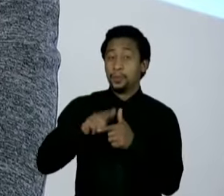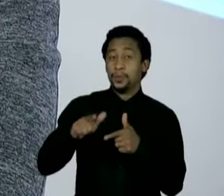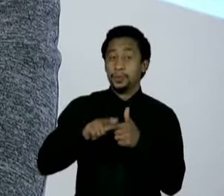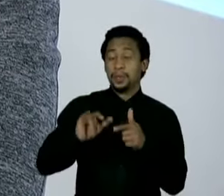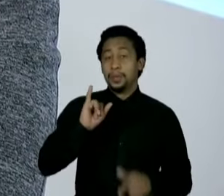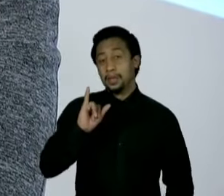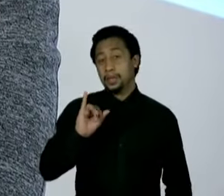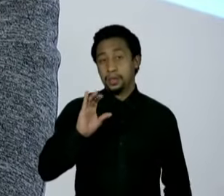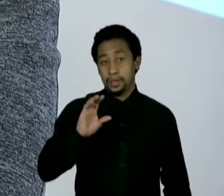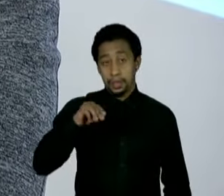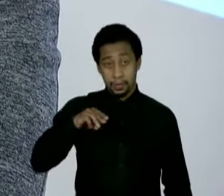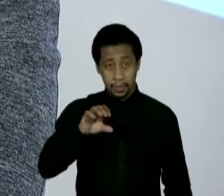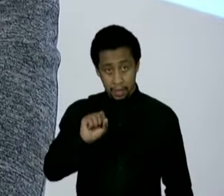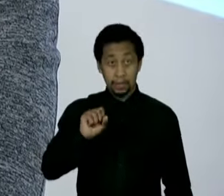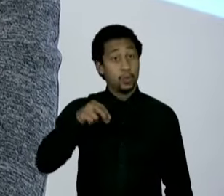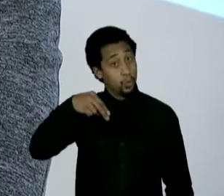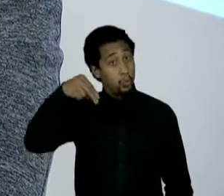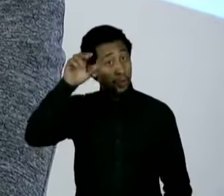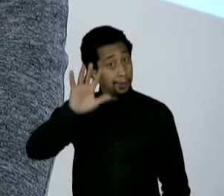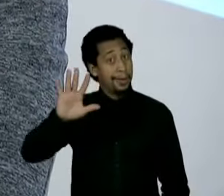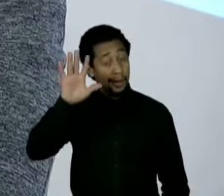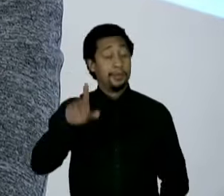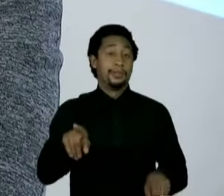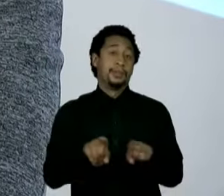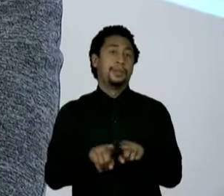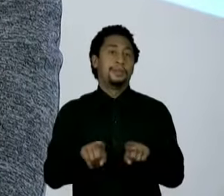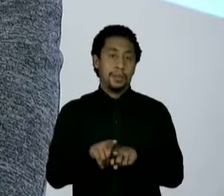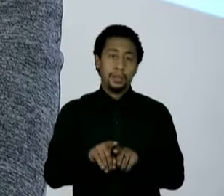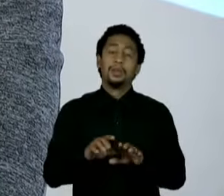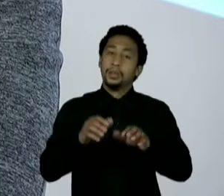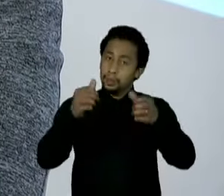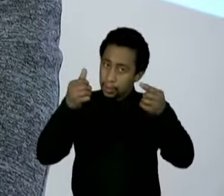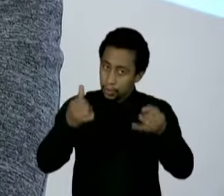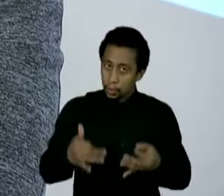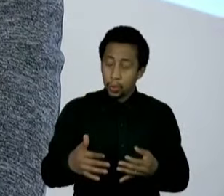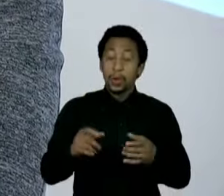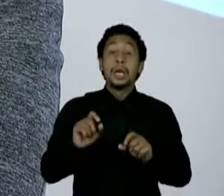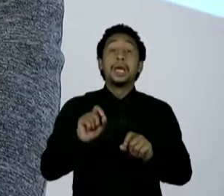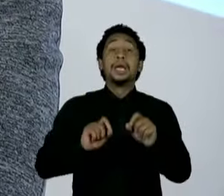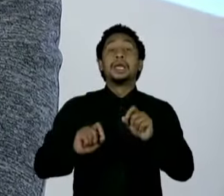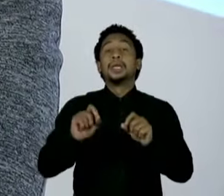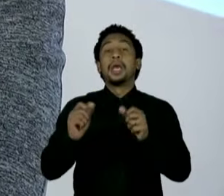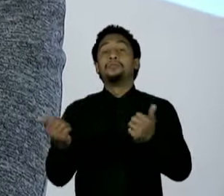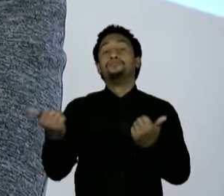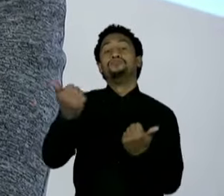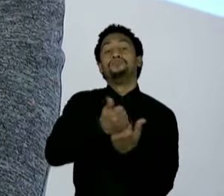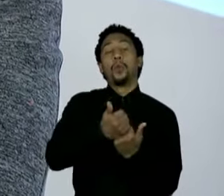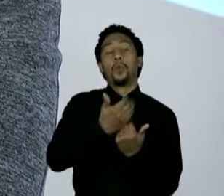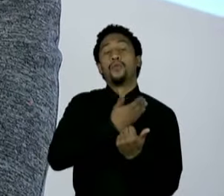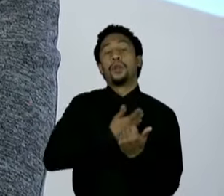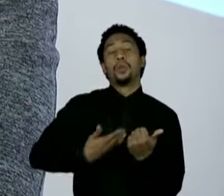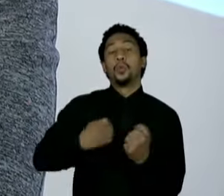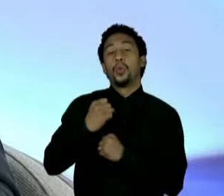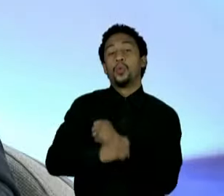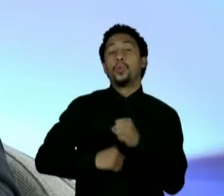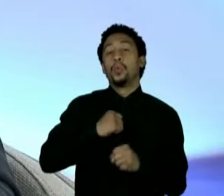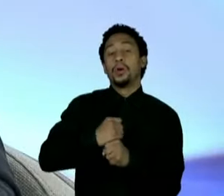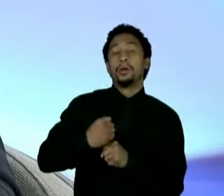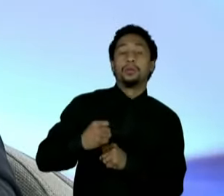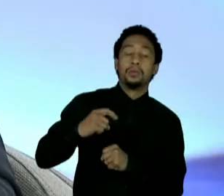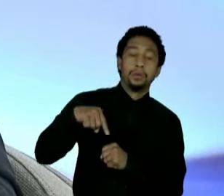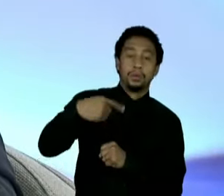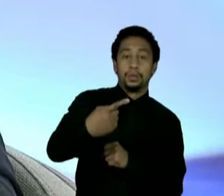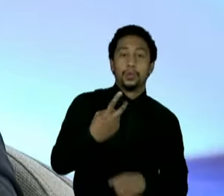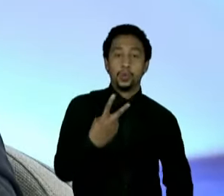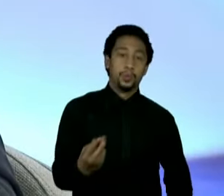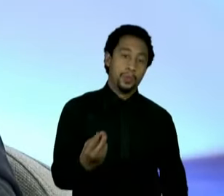Principalmente os governadores do Nordeste têm falado que quem assumir no ano que vem como governador vai pegar uma bomba, enfim. Qual que é a sua avaliação